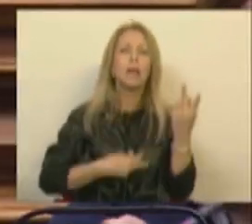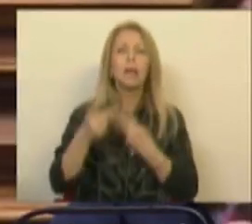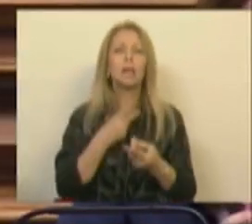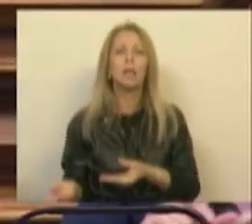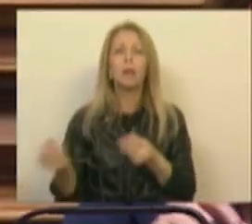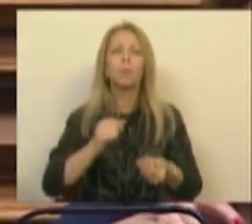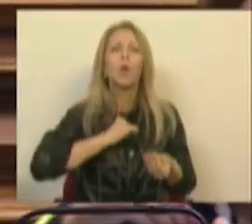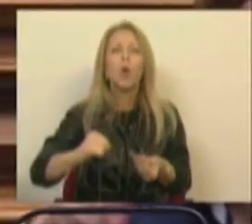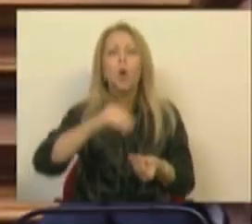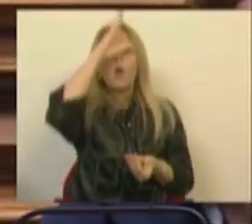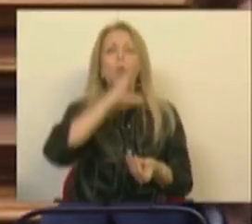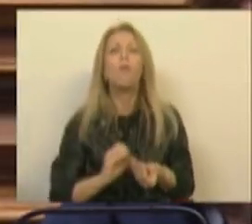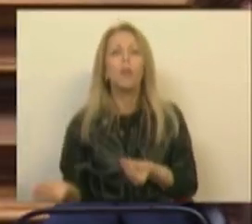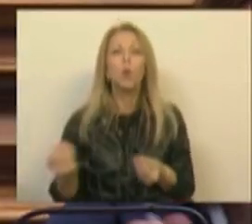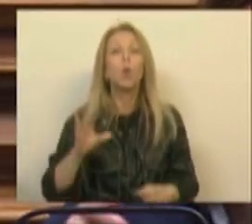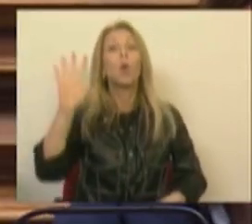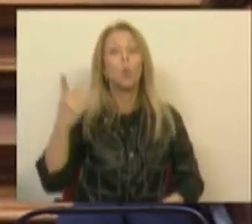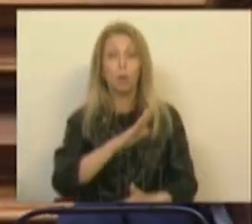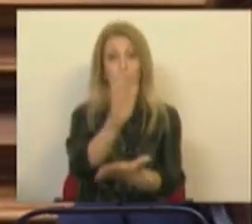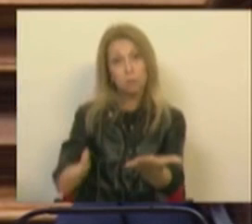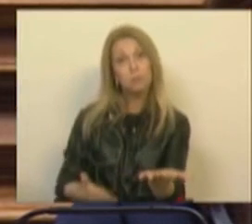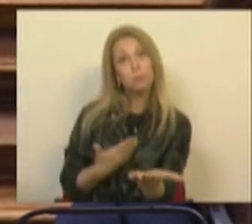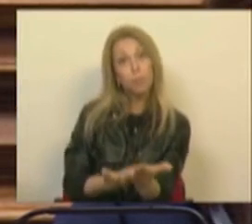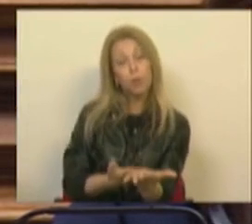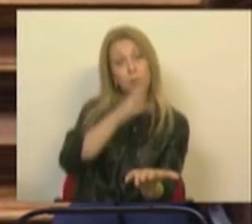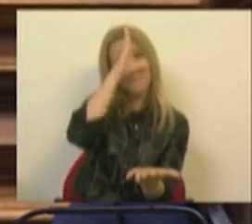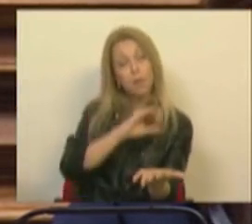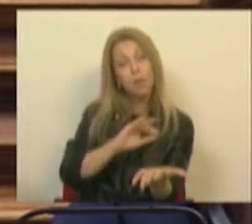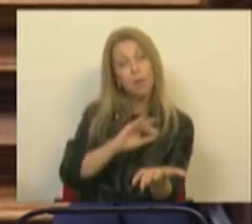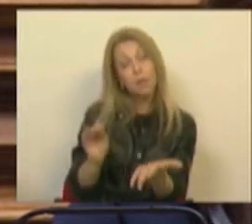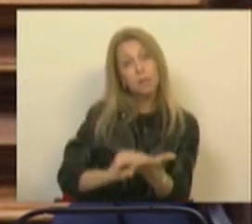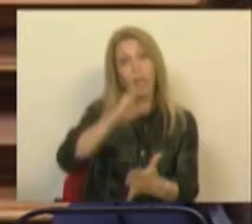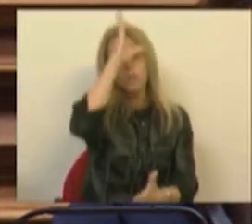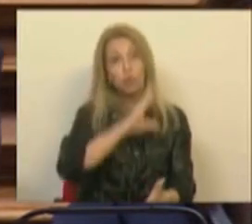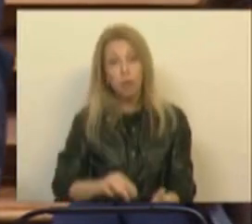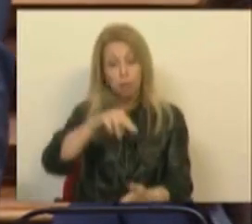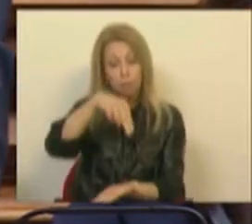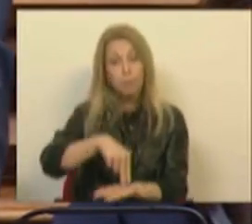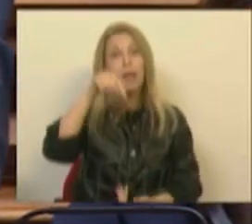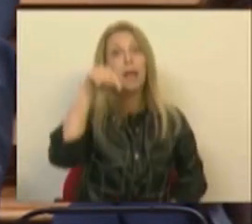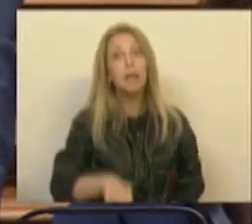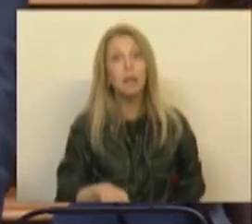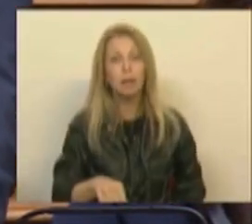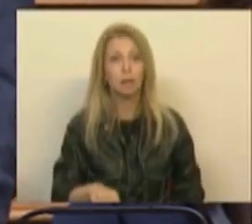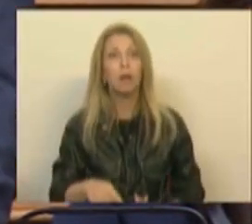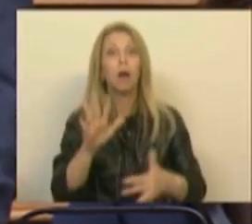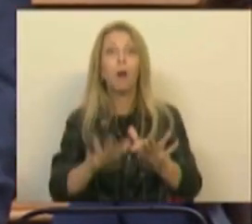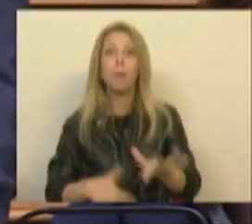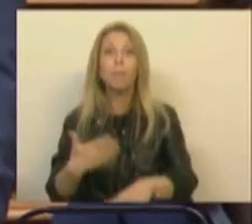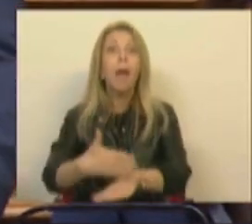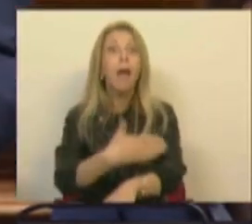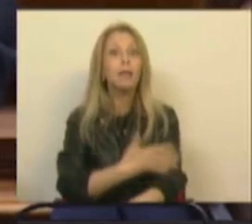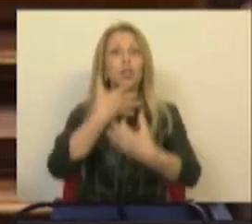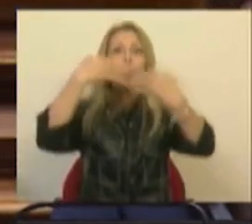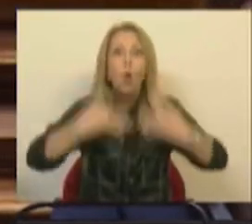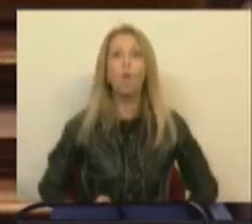Ministros e Secretários de Estado venham ao Parlamento antes da confirmação. Como, aliás, o Sr. Primeiro